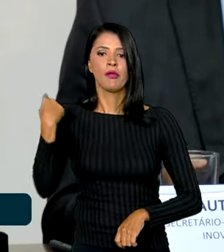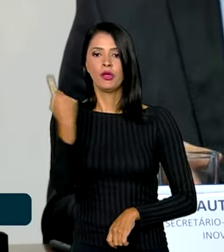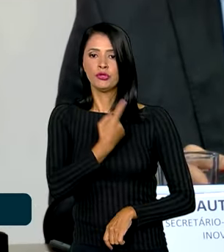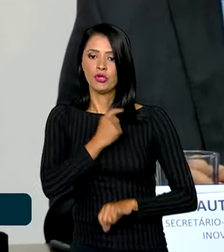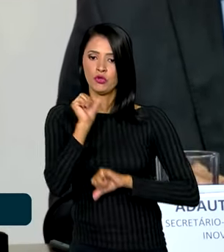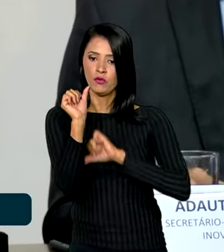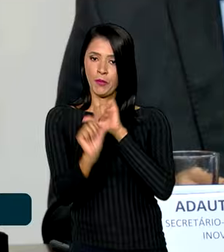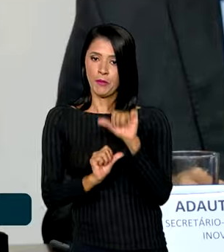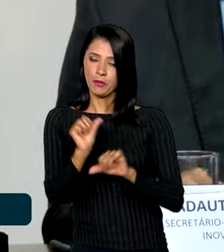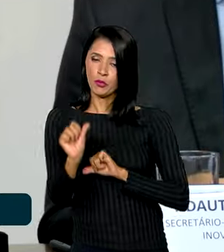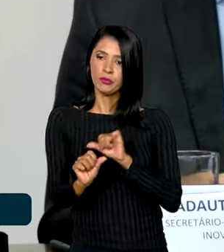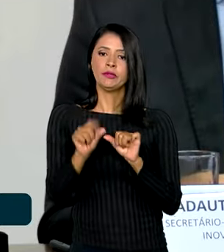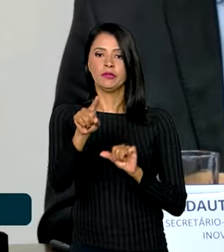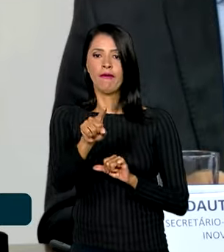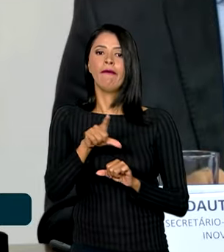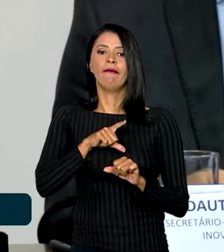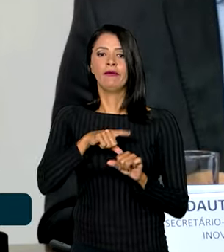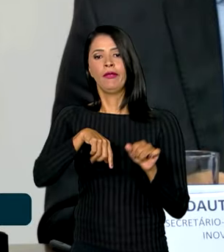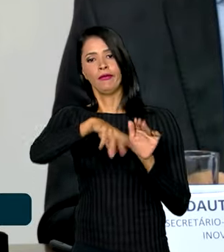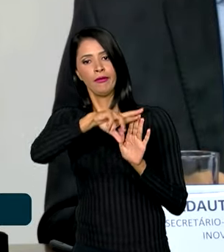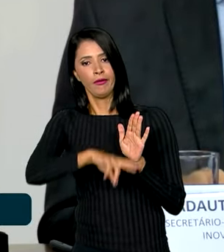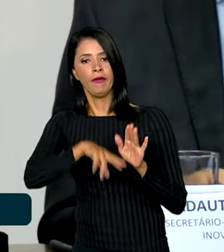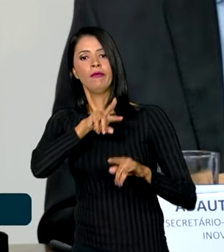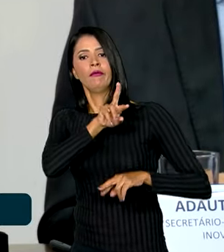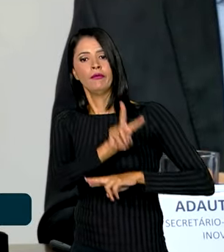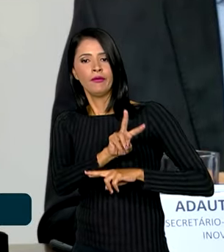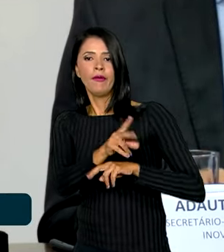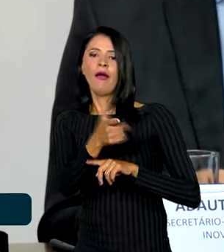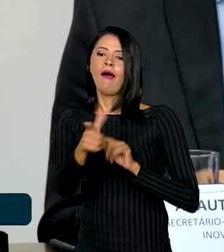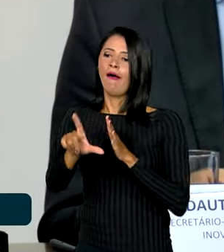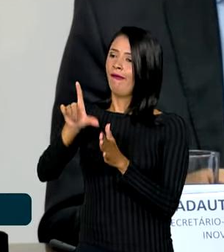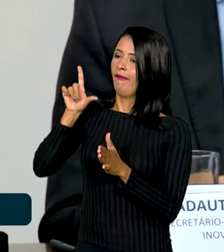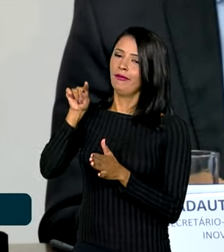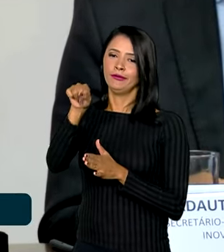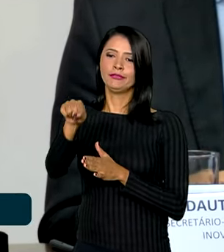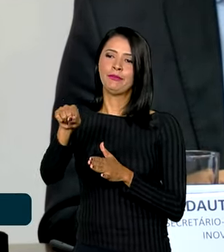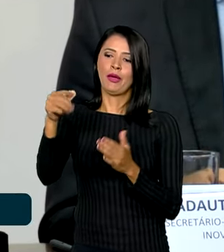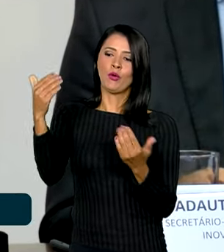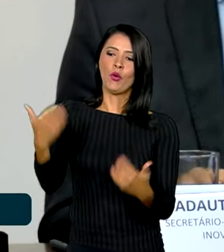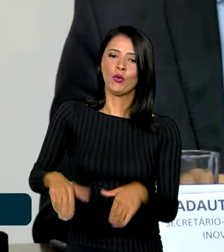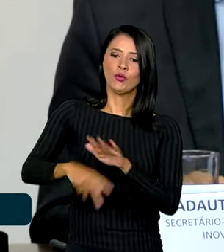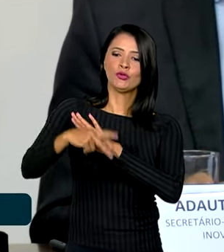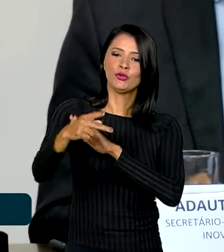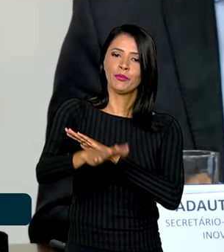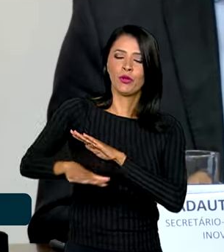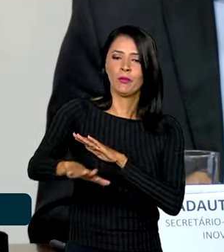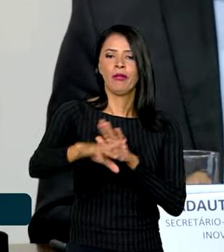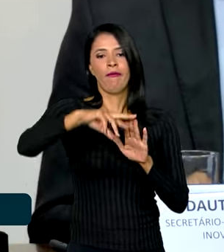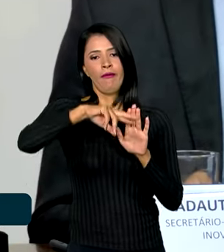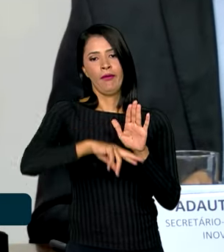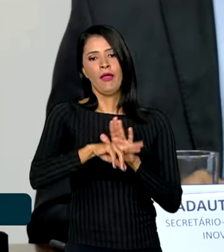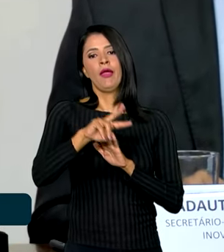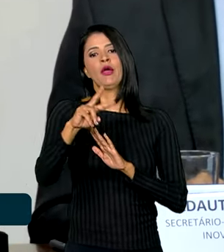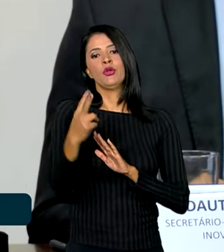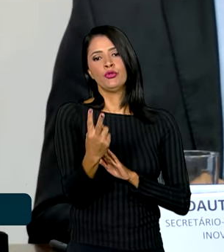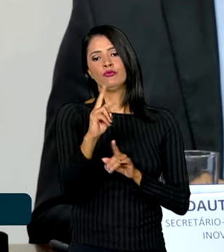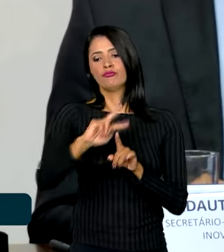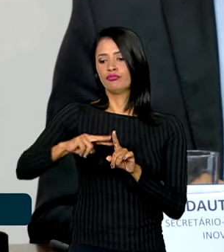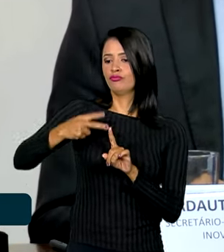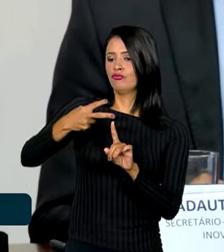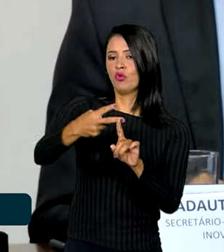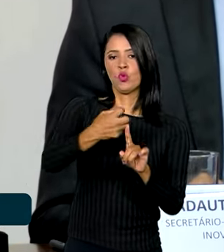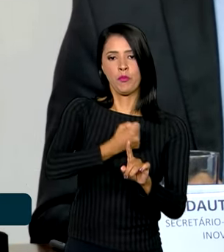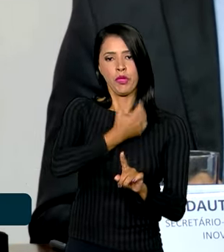regra do cadastro de reserva. Antes era um cadastro de reserva para aquele concurso específico. Então, a regra de duas vezes o número de pessoas